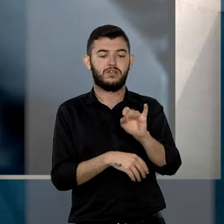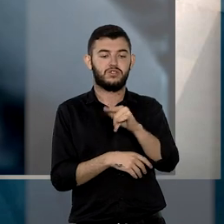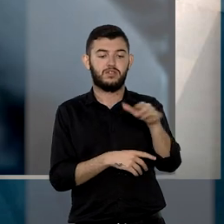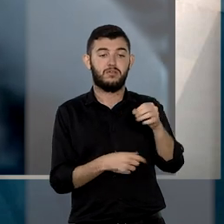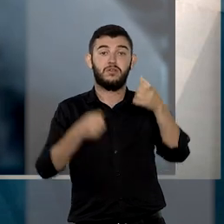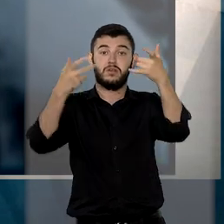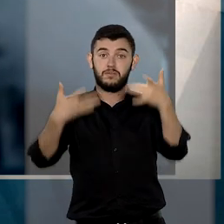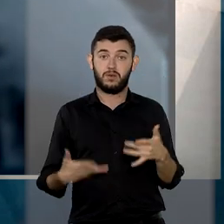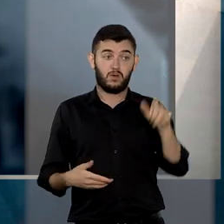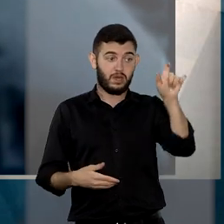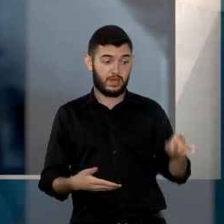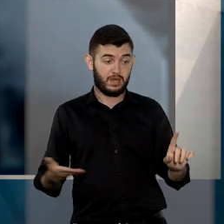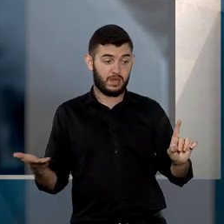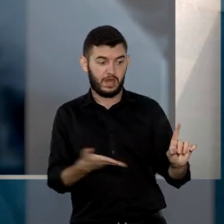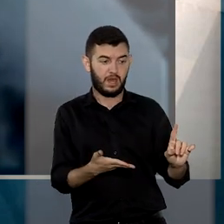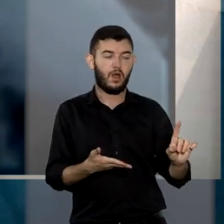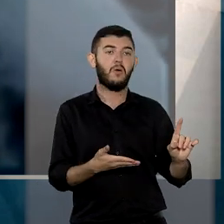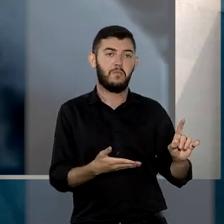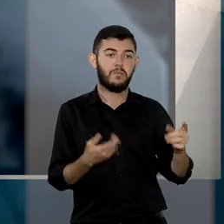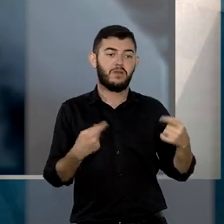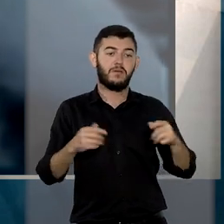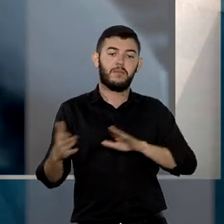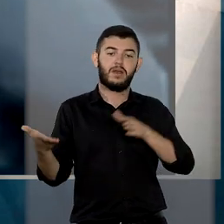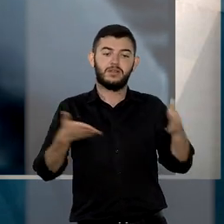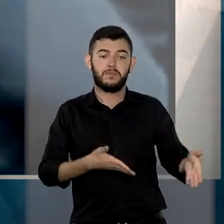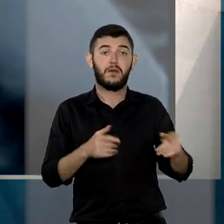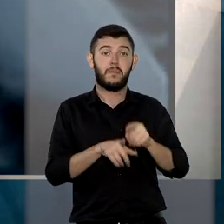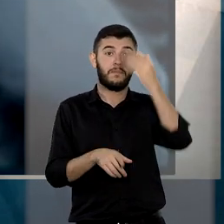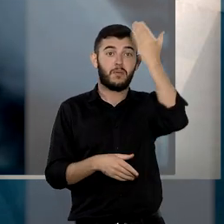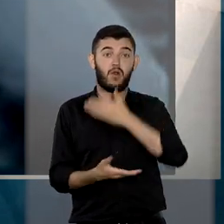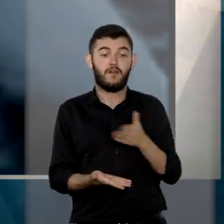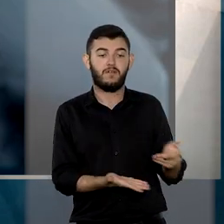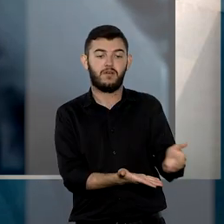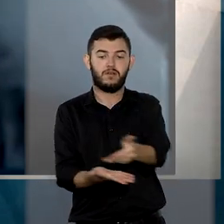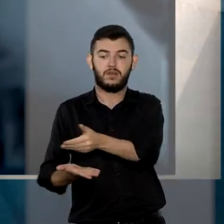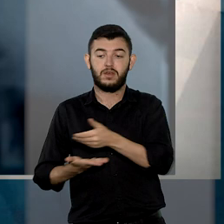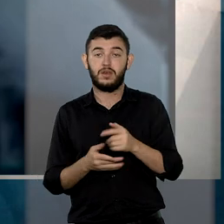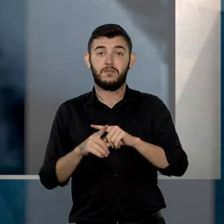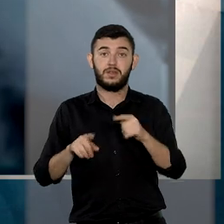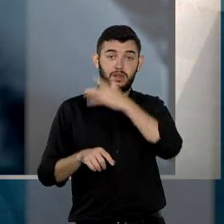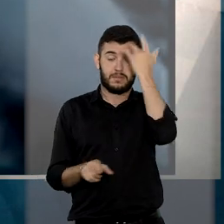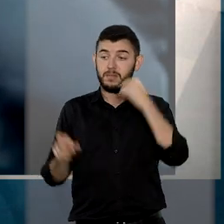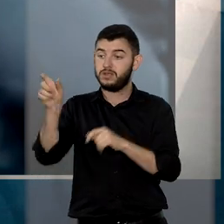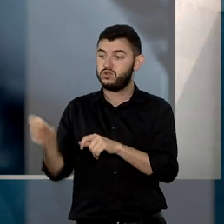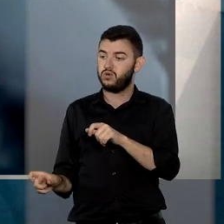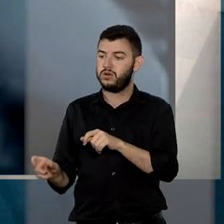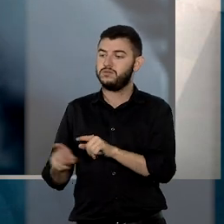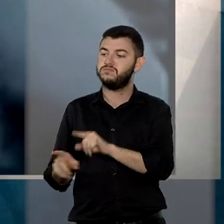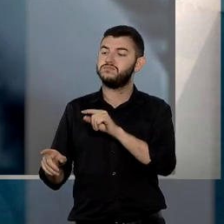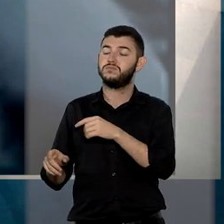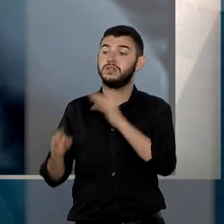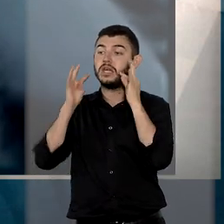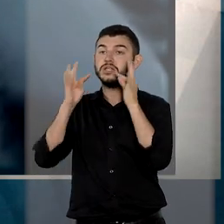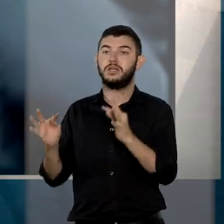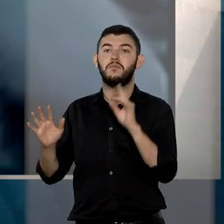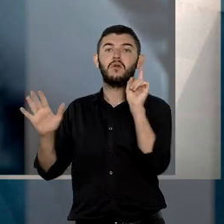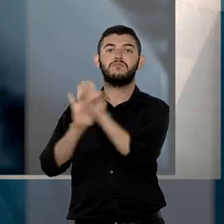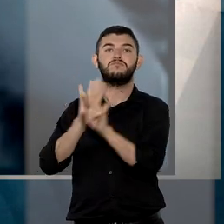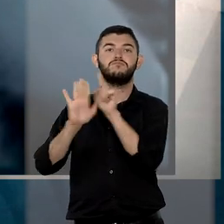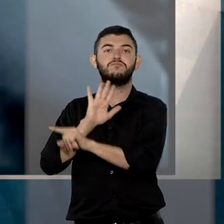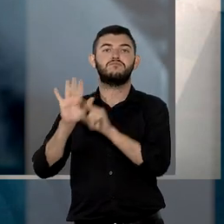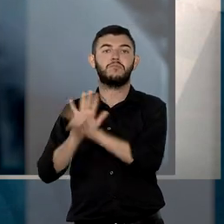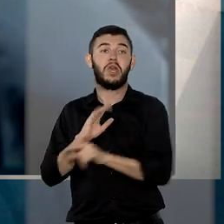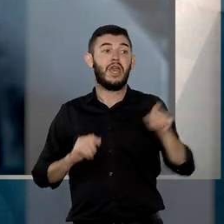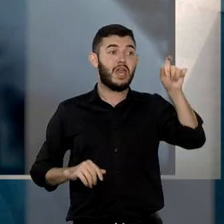tem o direito de acompanhar a coleta de provas na ação penal e que a ocorrência da oitiva de testemunhas sem a presença